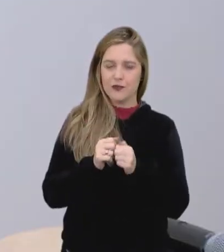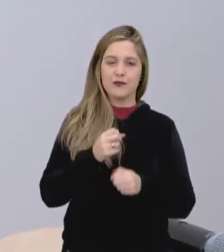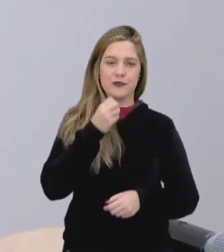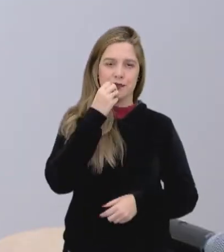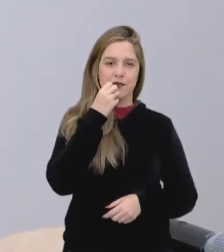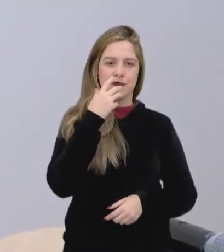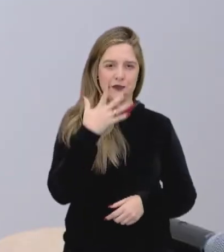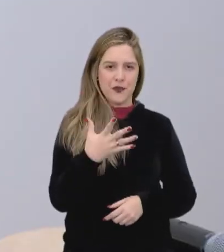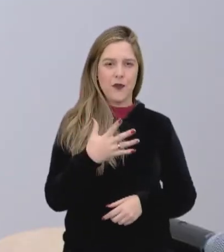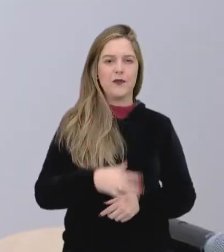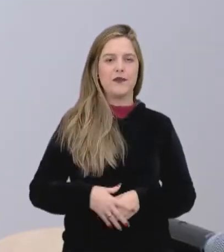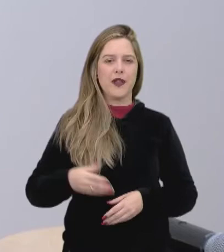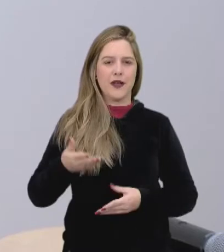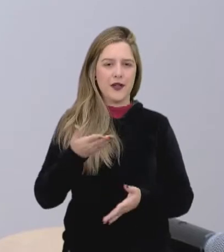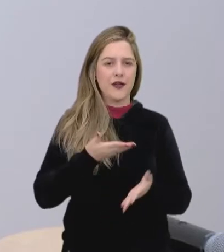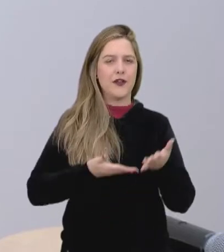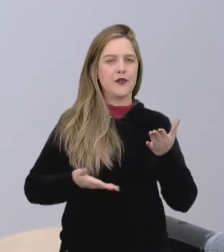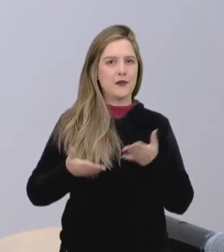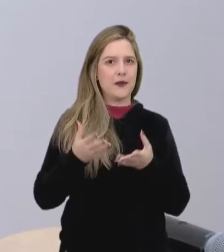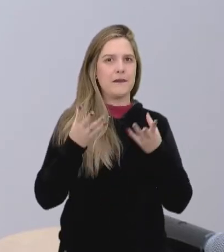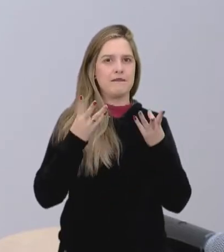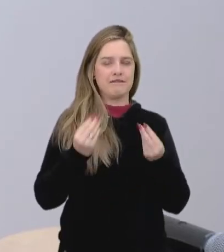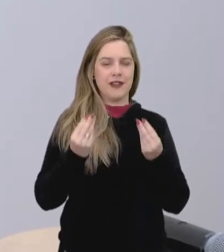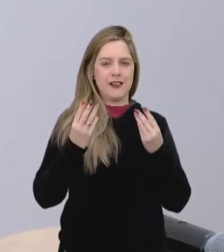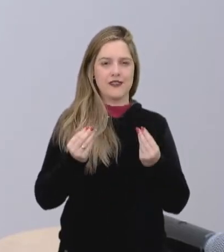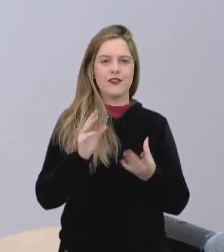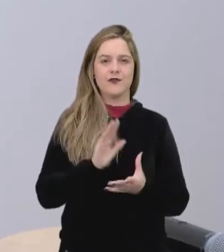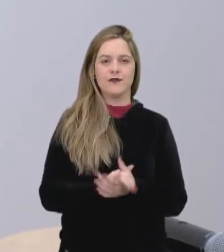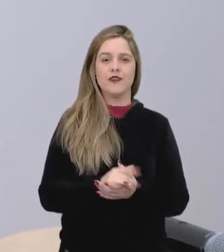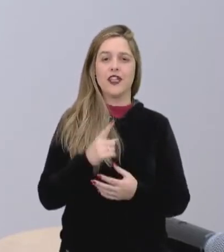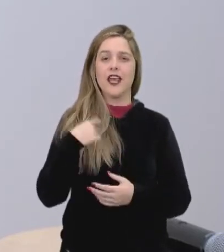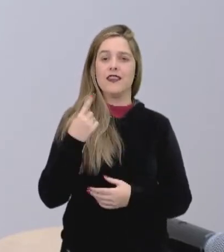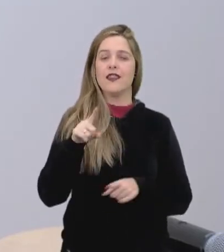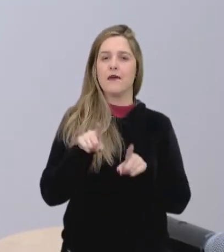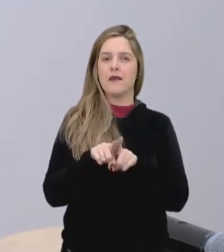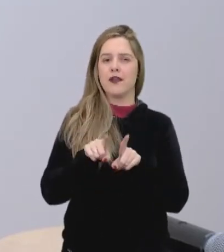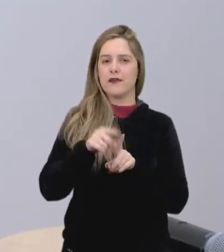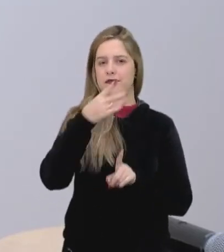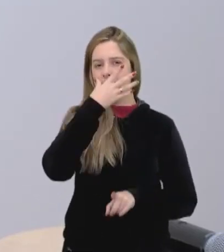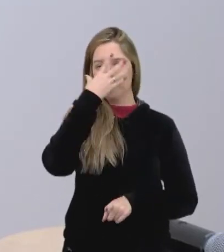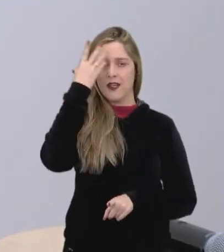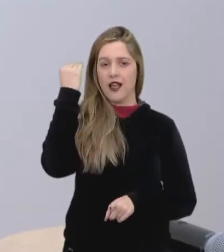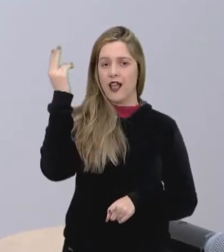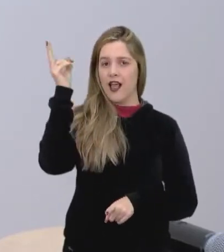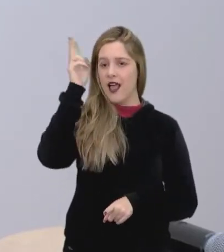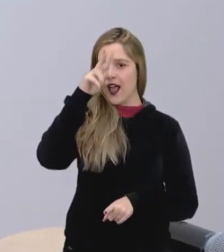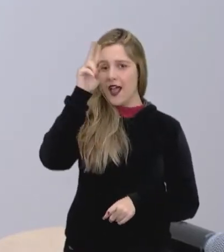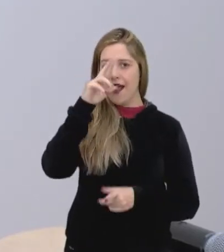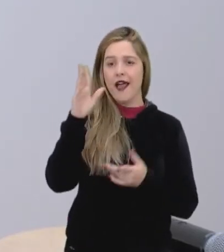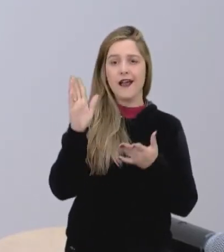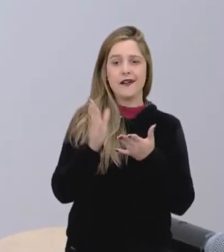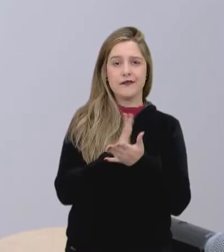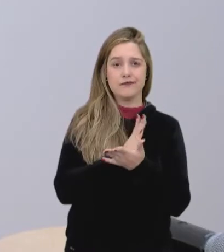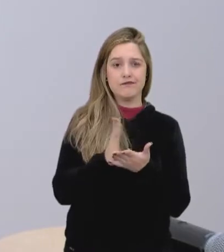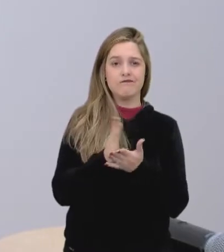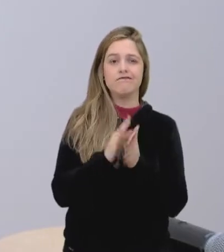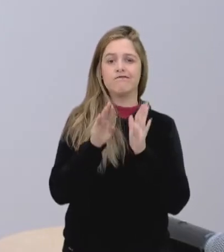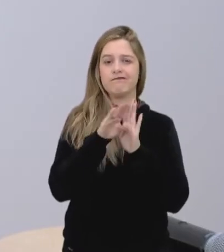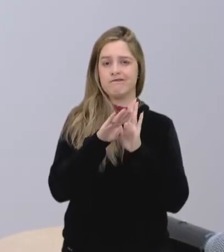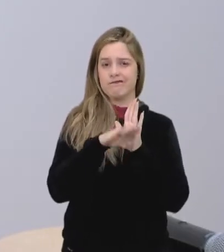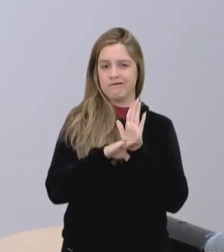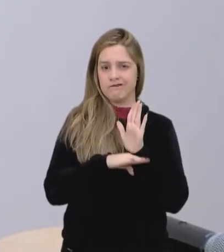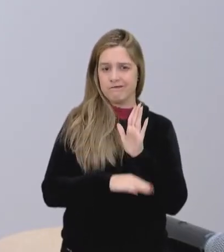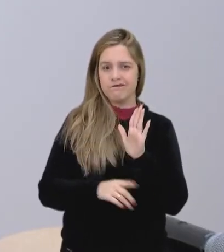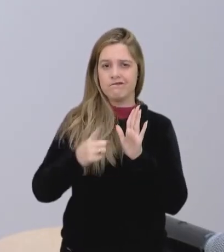bom e vai contribuir bastante. A gente também não pode esquecer aqui de relevar algo muito bacana, que quando eu fiquei